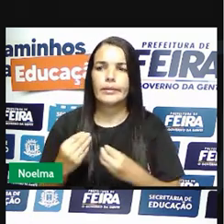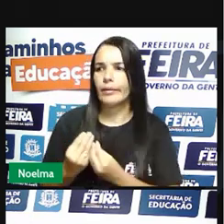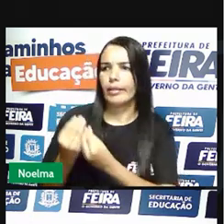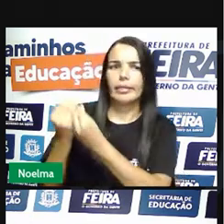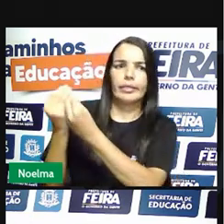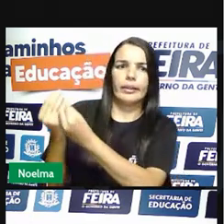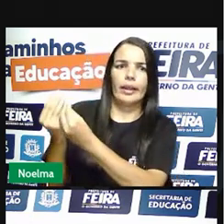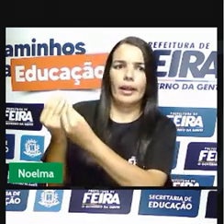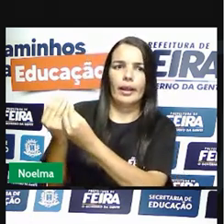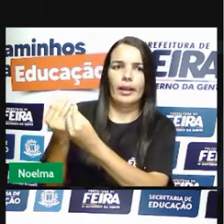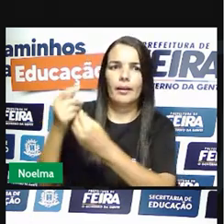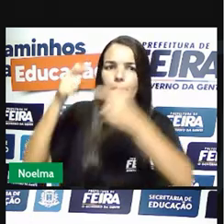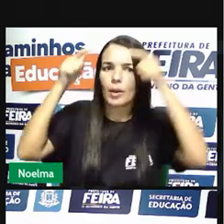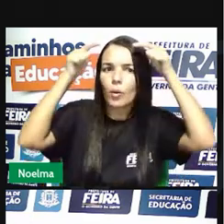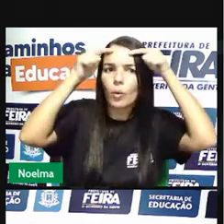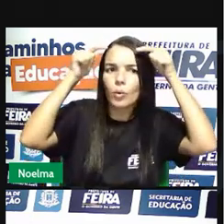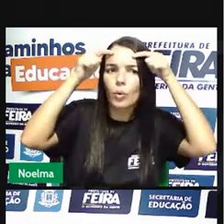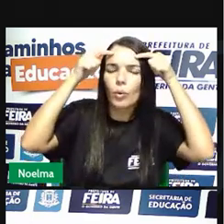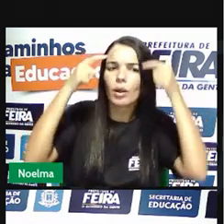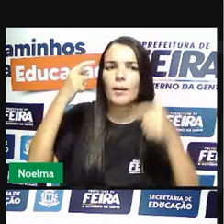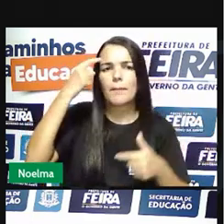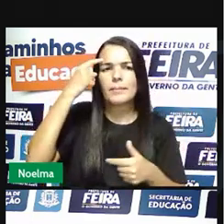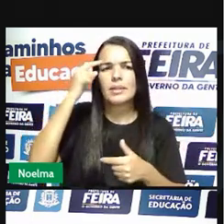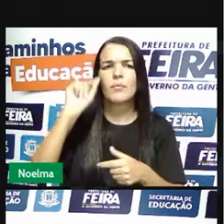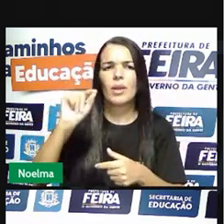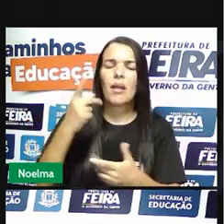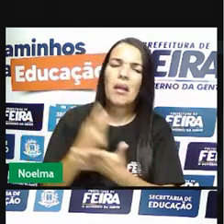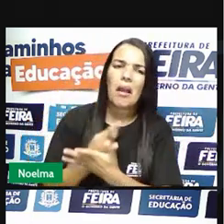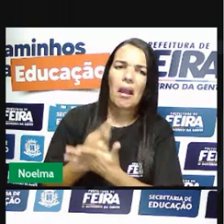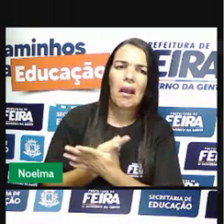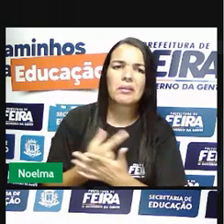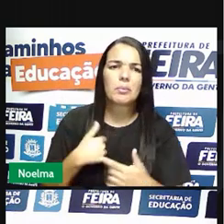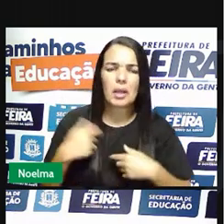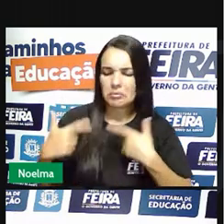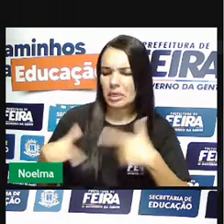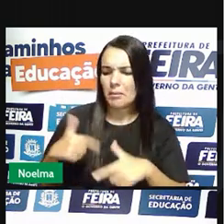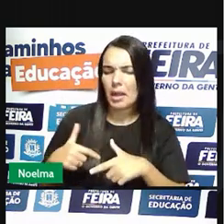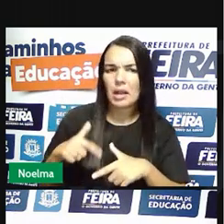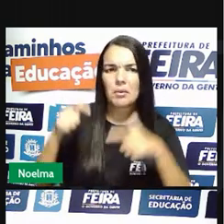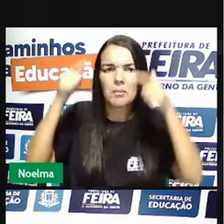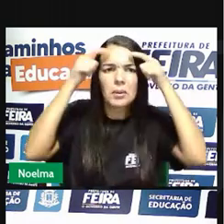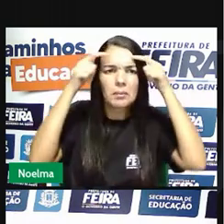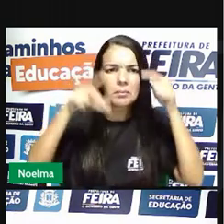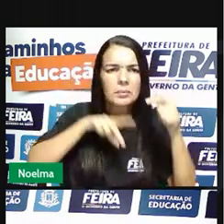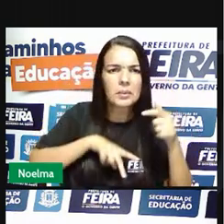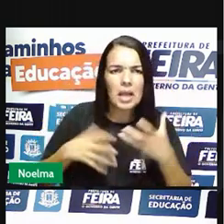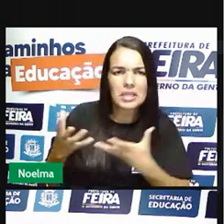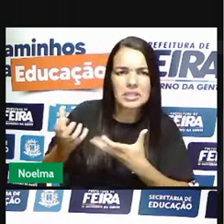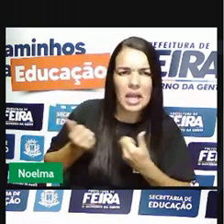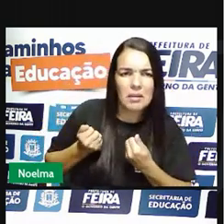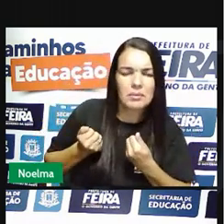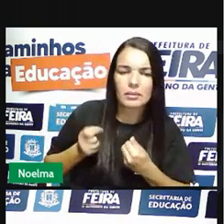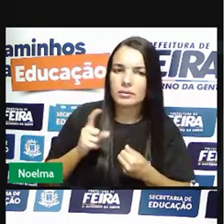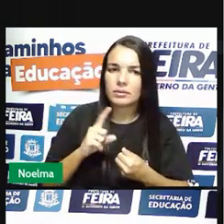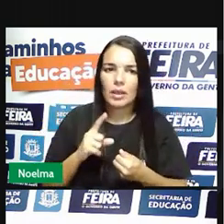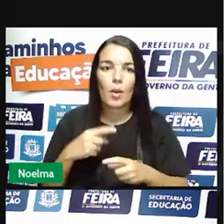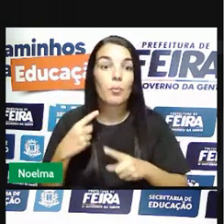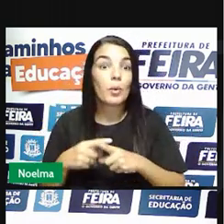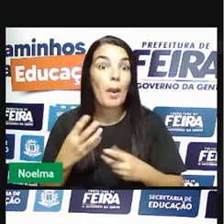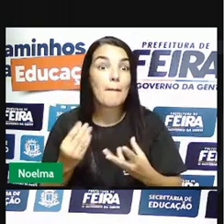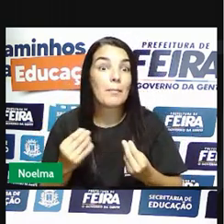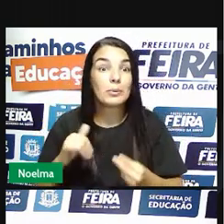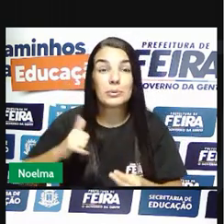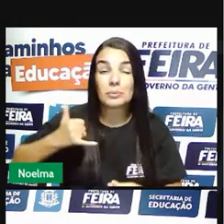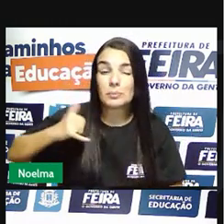repassado para a coroa. Por isso que a gente chama de quinto, que é a quinta parte, certo? A forte tributação, imposto,